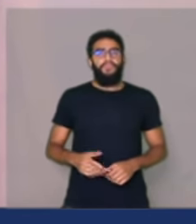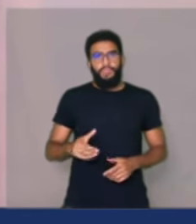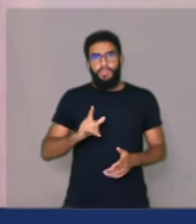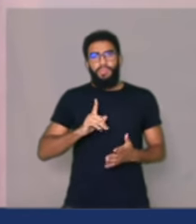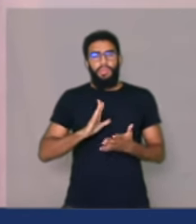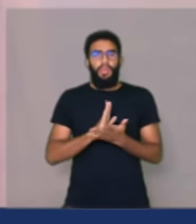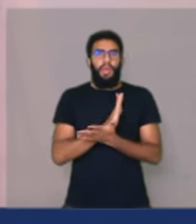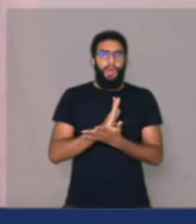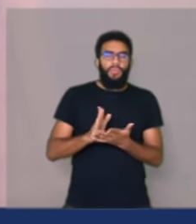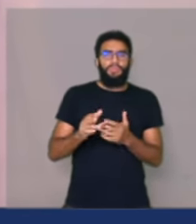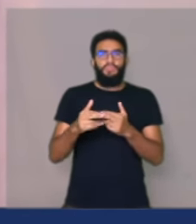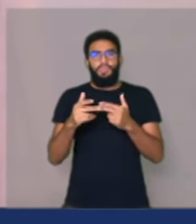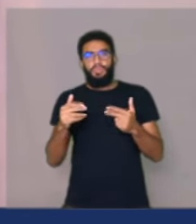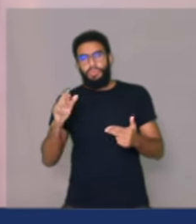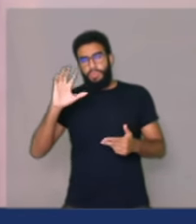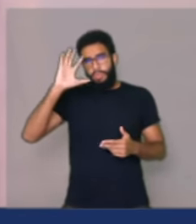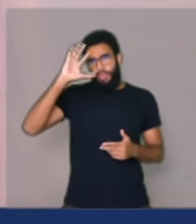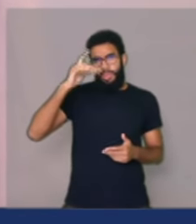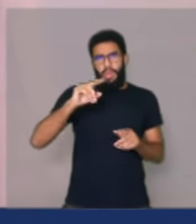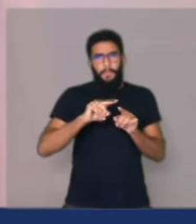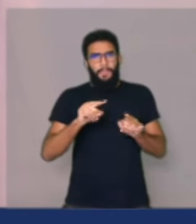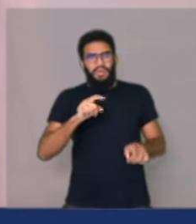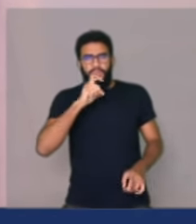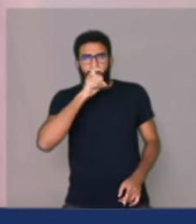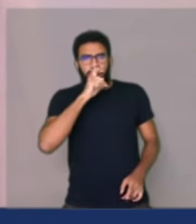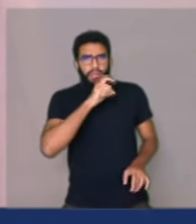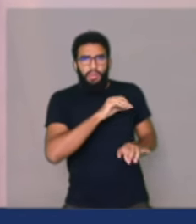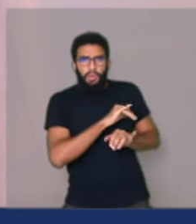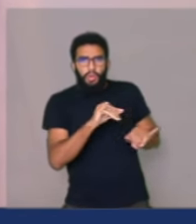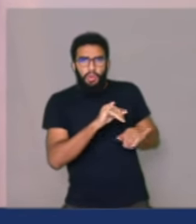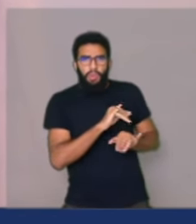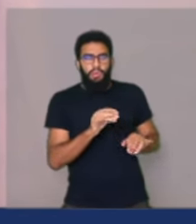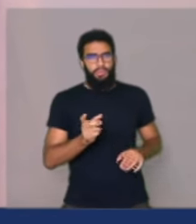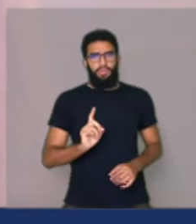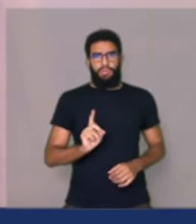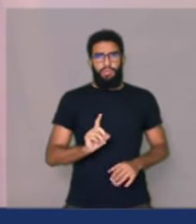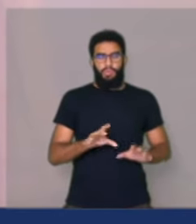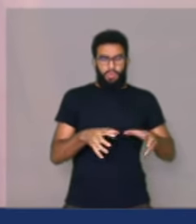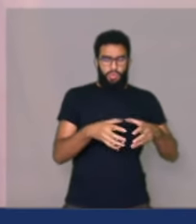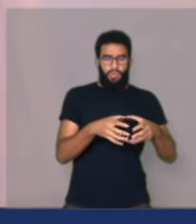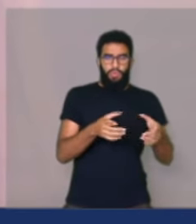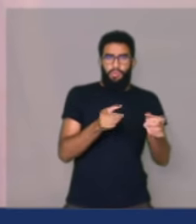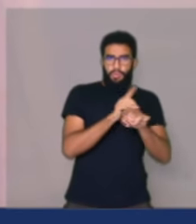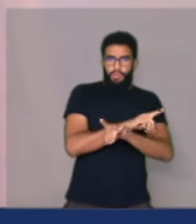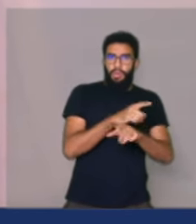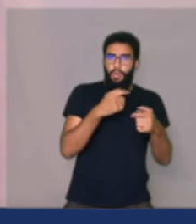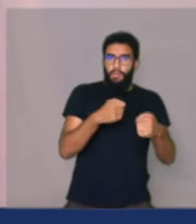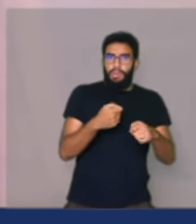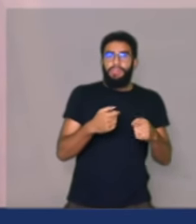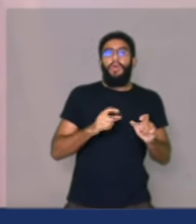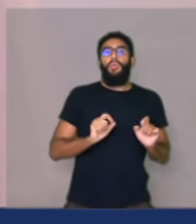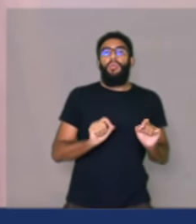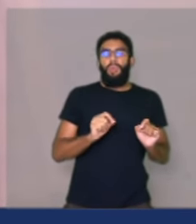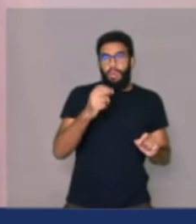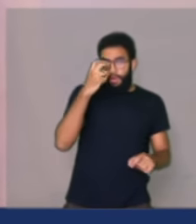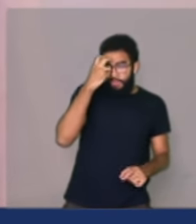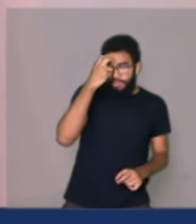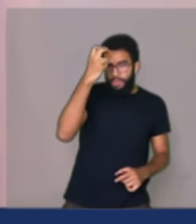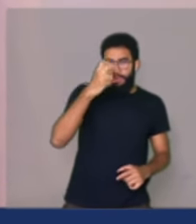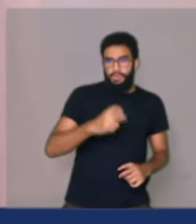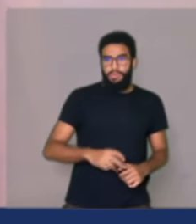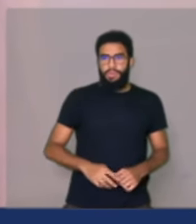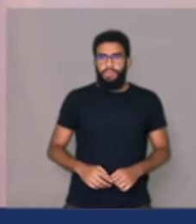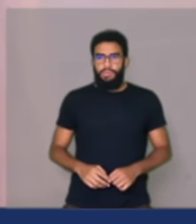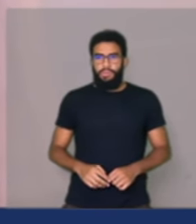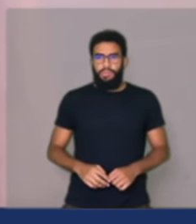Mas não é oposição mentirosa. A oposição que tem que fazer parte é uma oposição inteligente. Senhor presidente, eu estou sendo bem